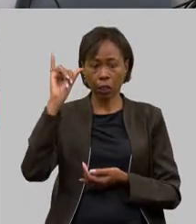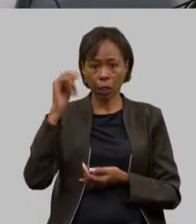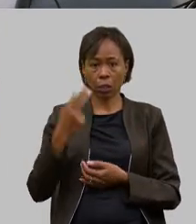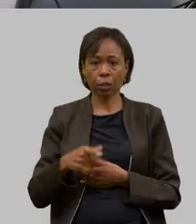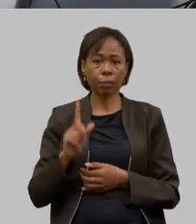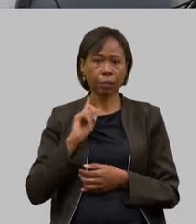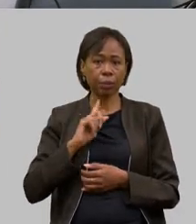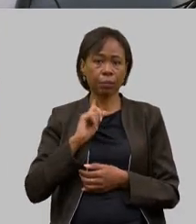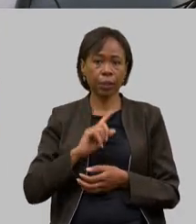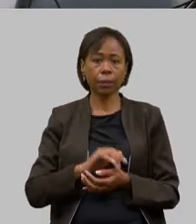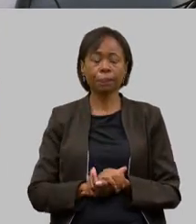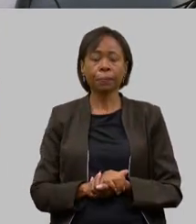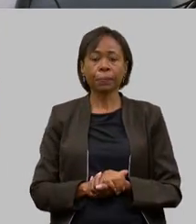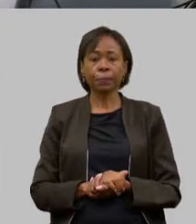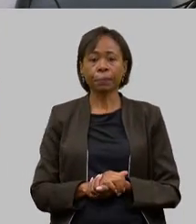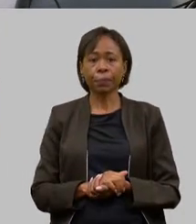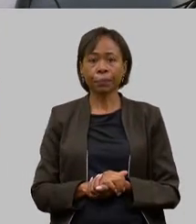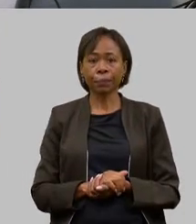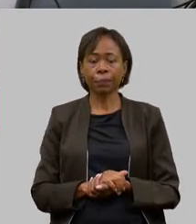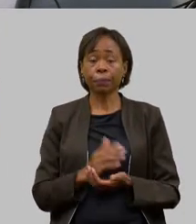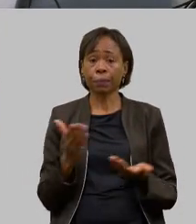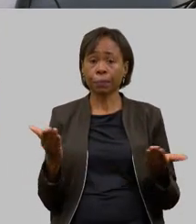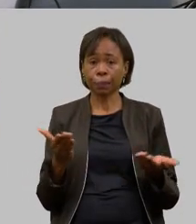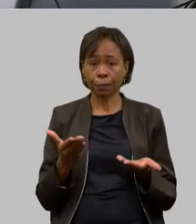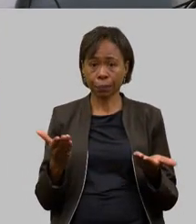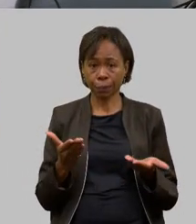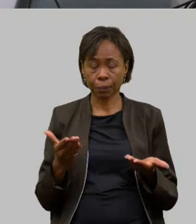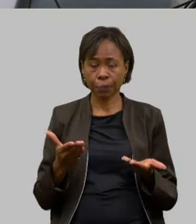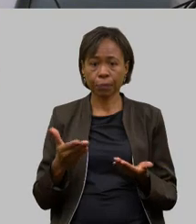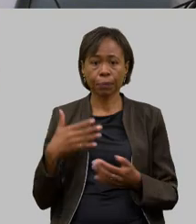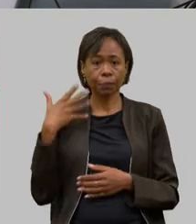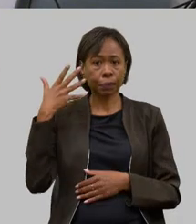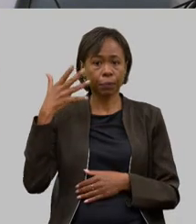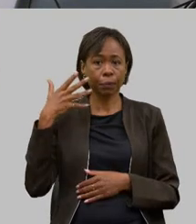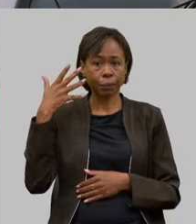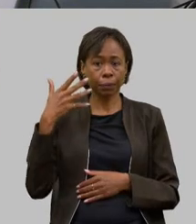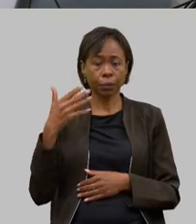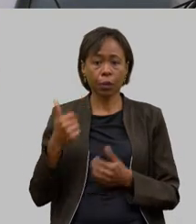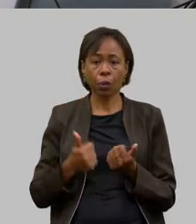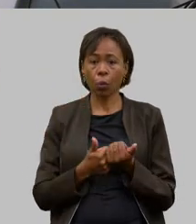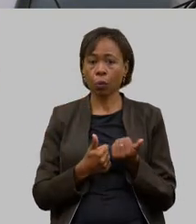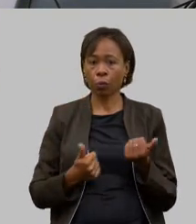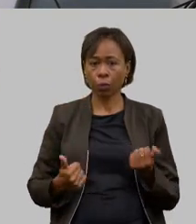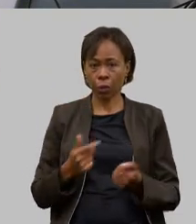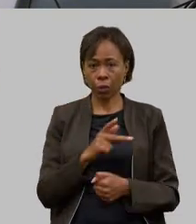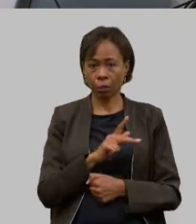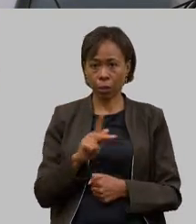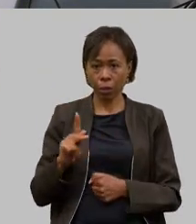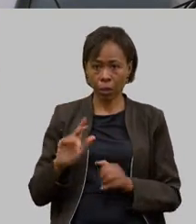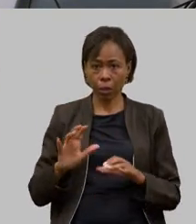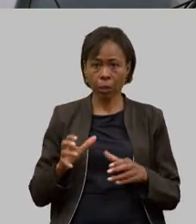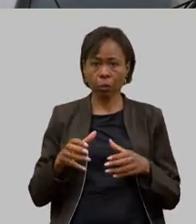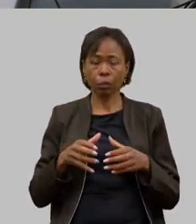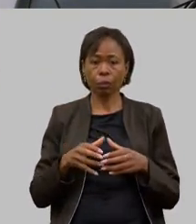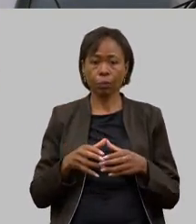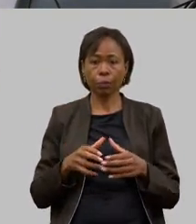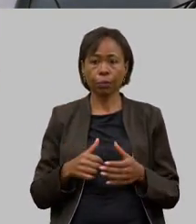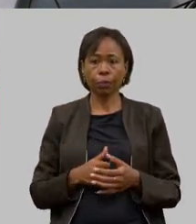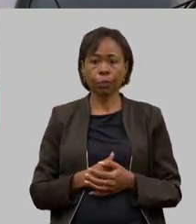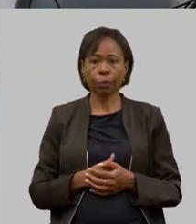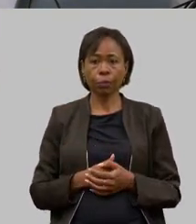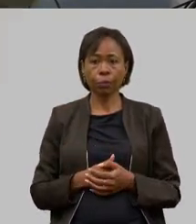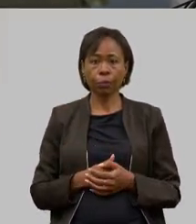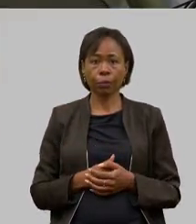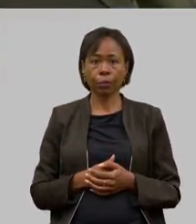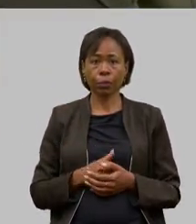eu passo a palavra agora ao vice-presidente da comissão deputado